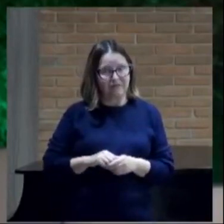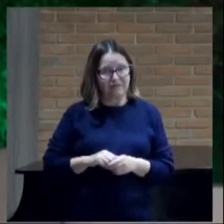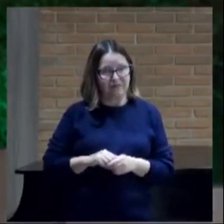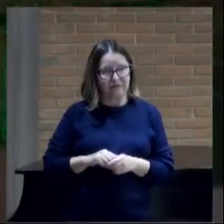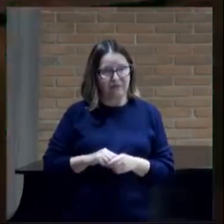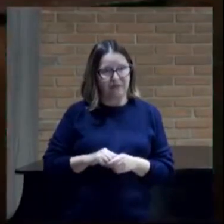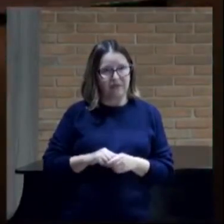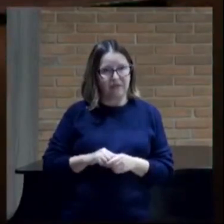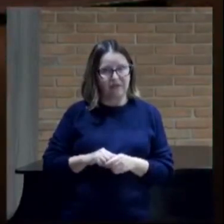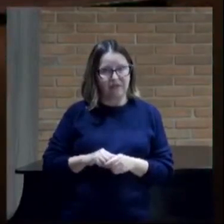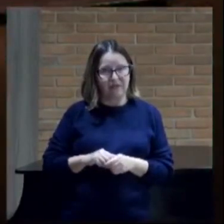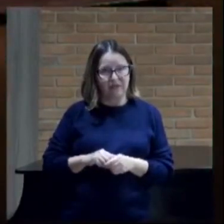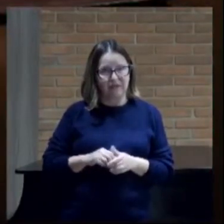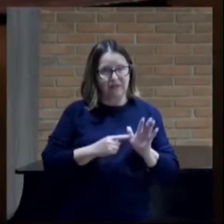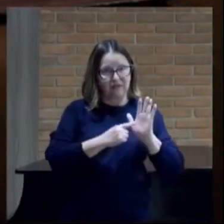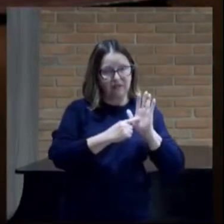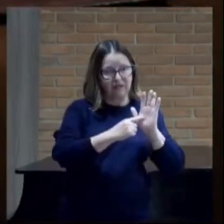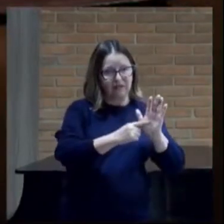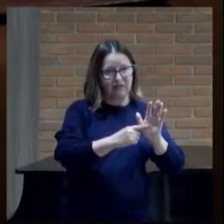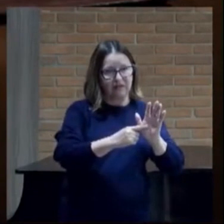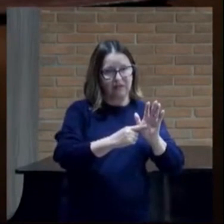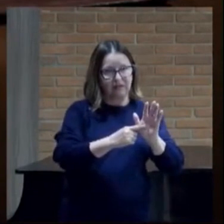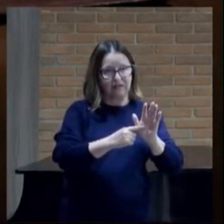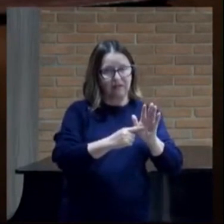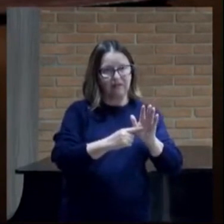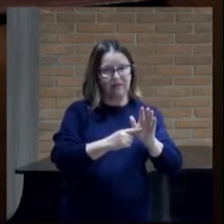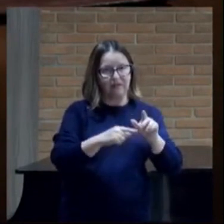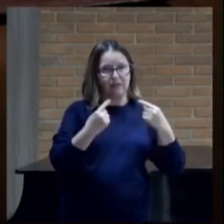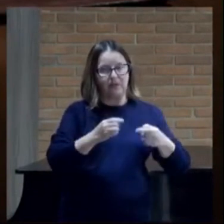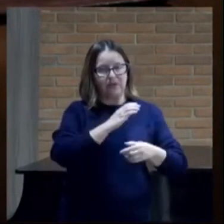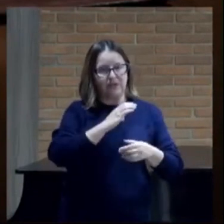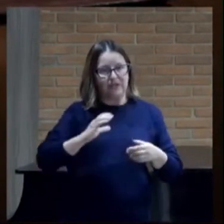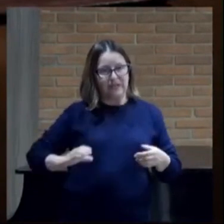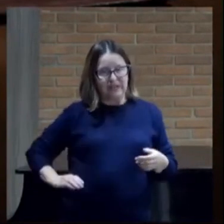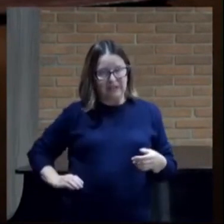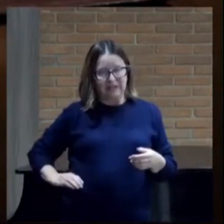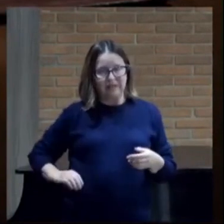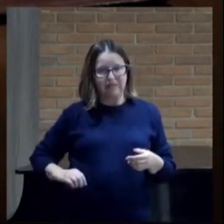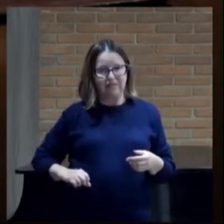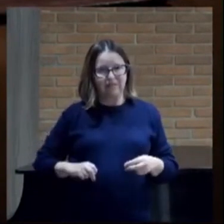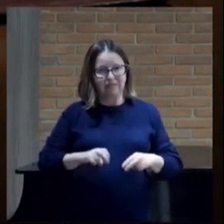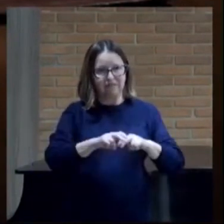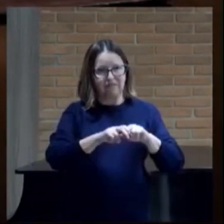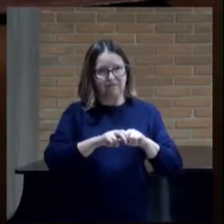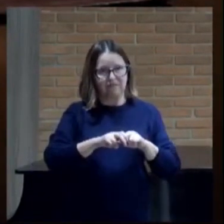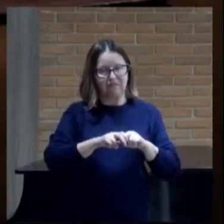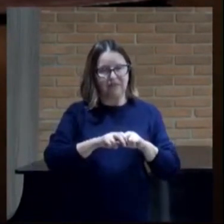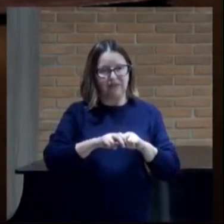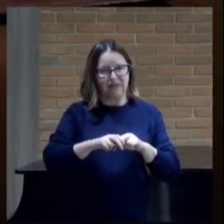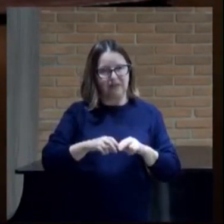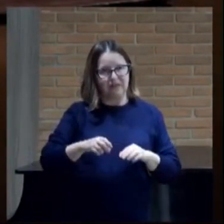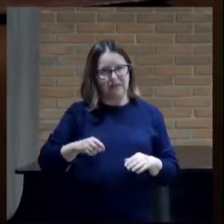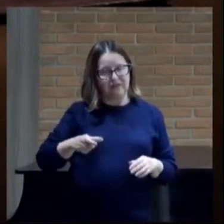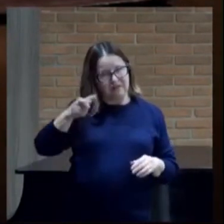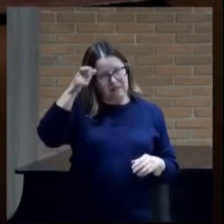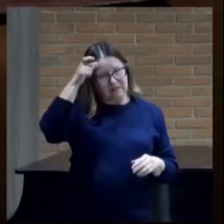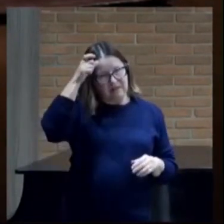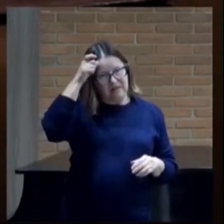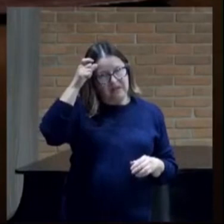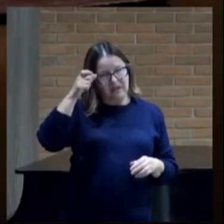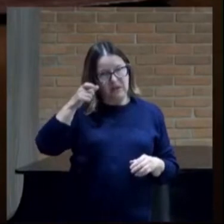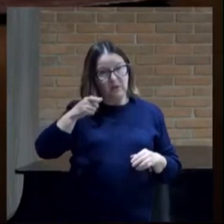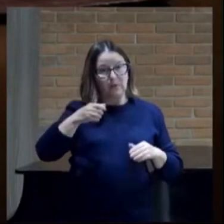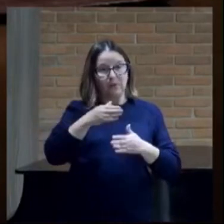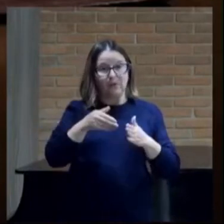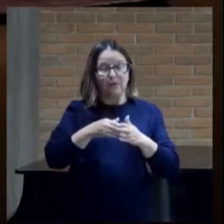ora o aparecimento do inico é segundo a eficácia de satanás com todo poder